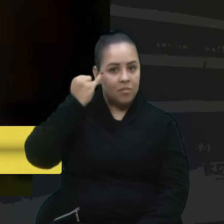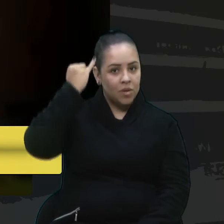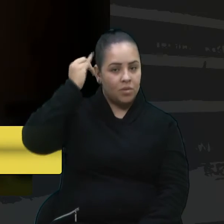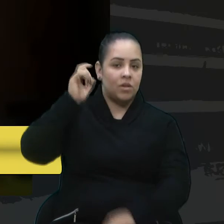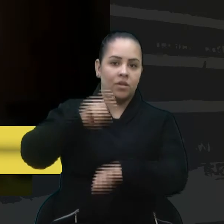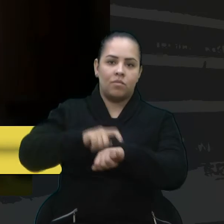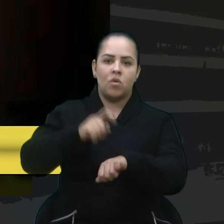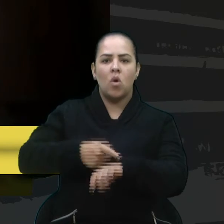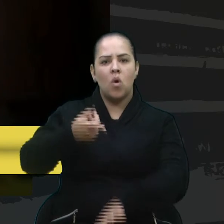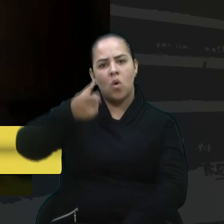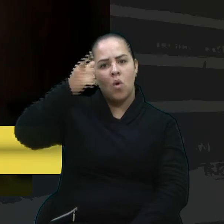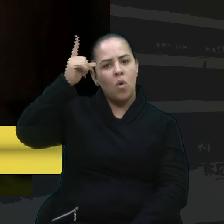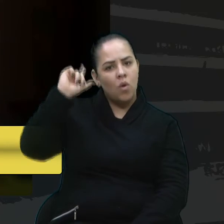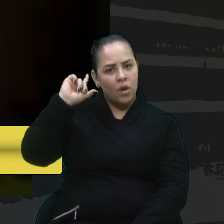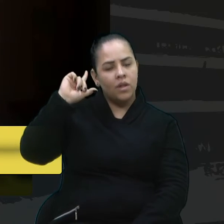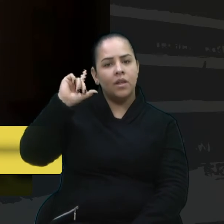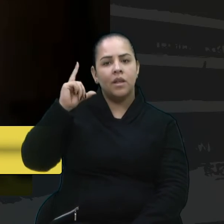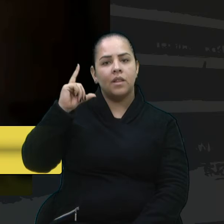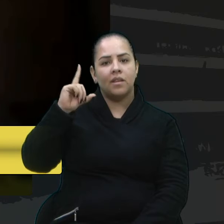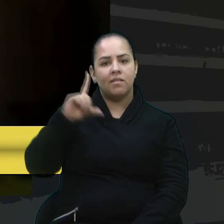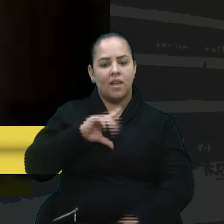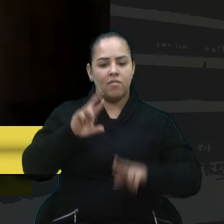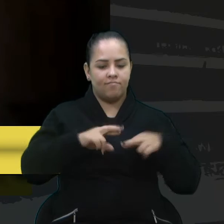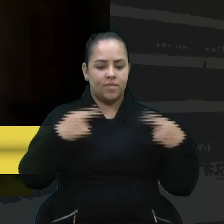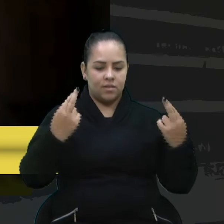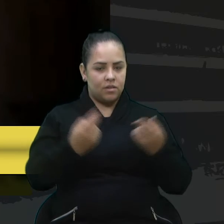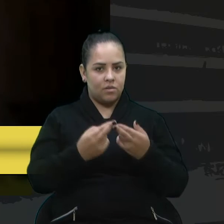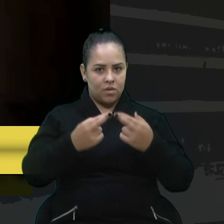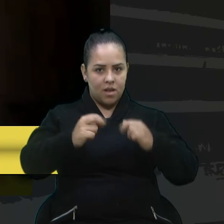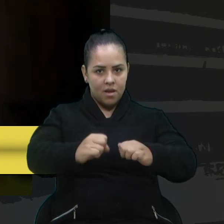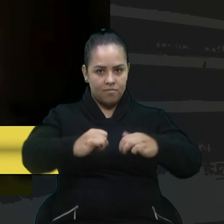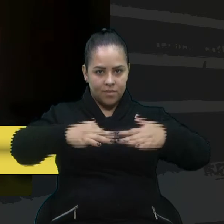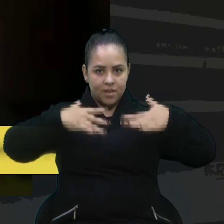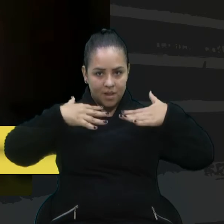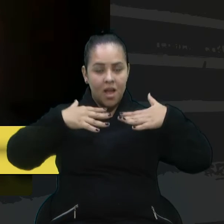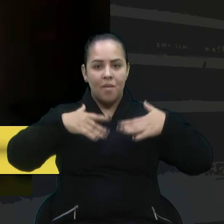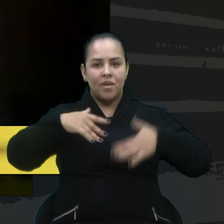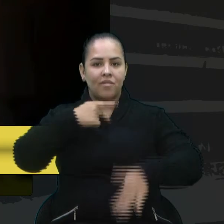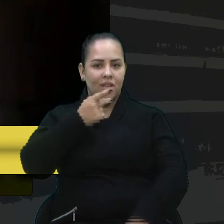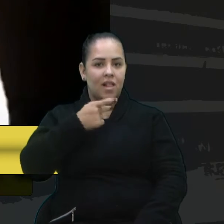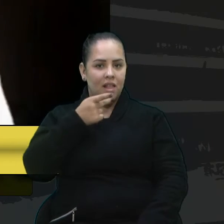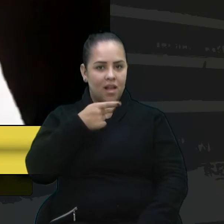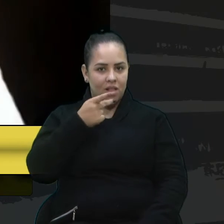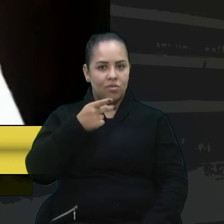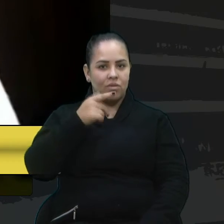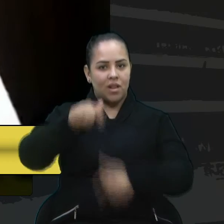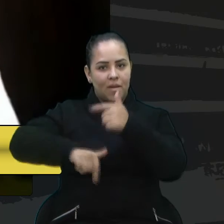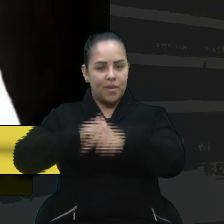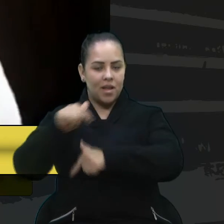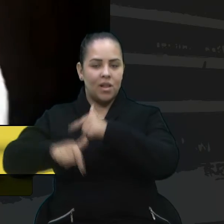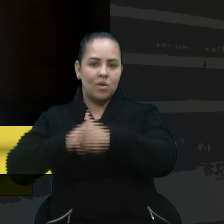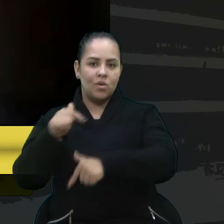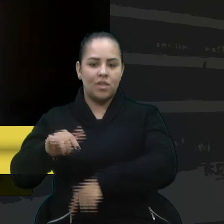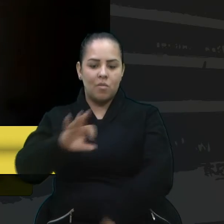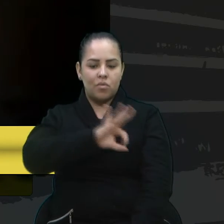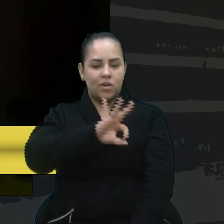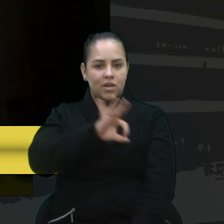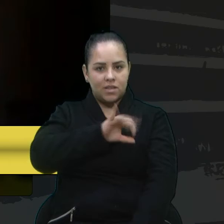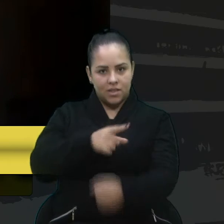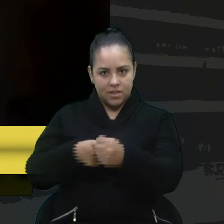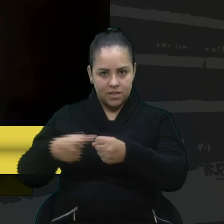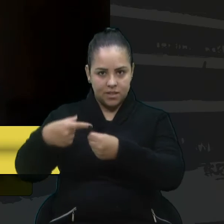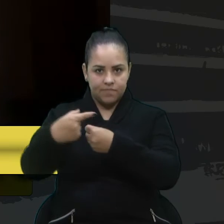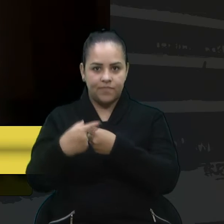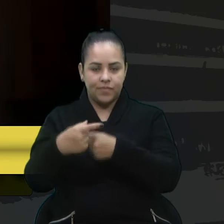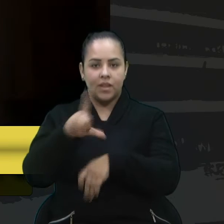Ontem, então, as três comissões realizaram a reunião pública para tratar do papel da Guarda Municipal. Tivemos a